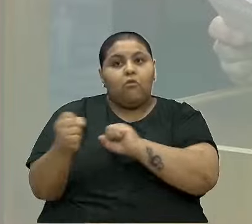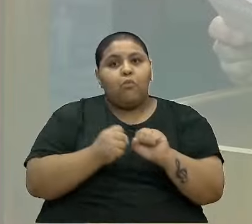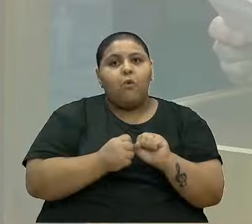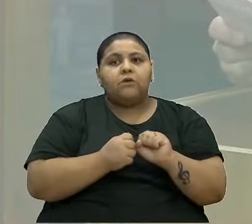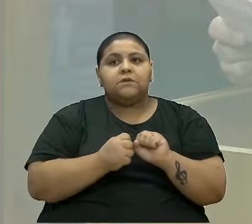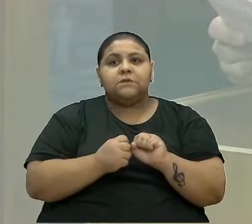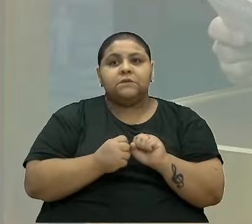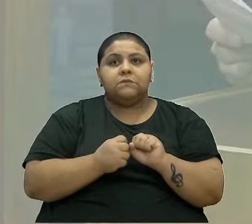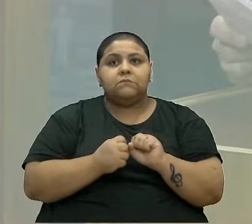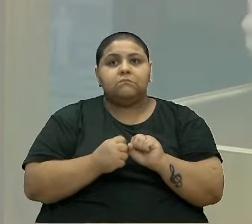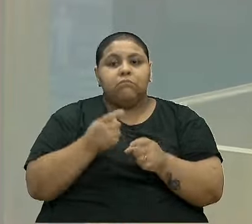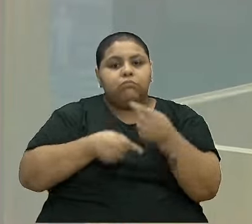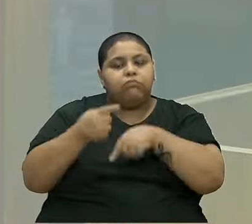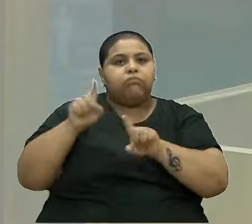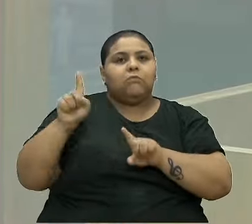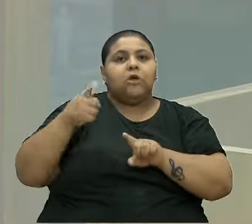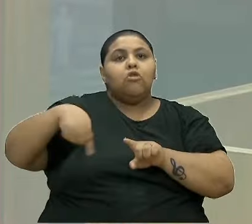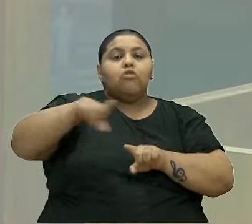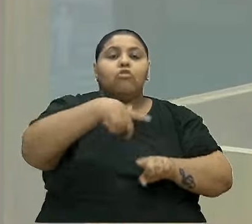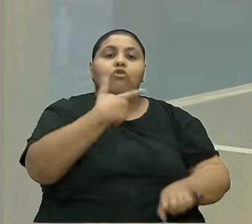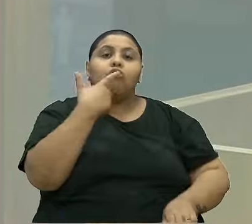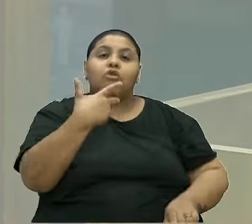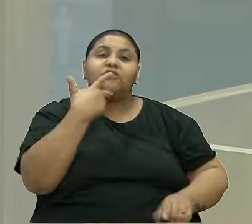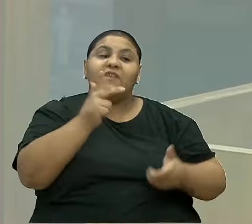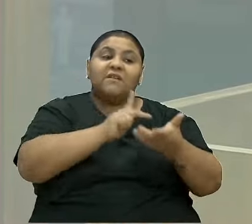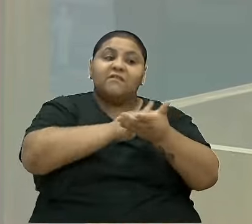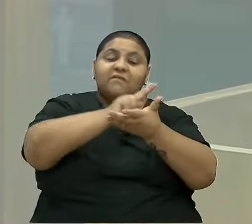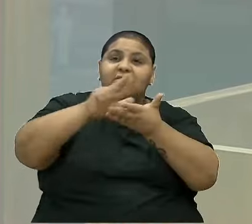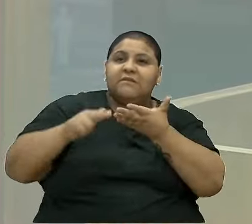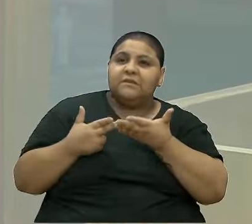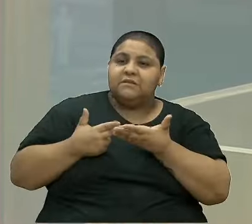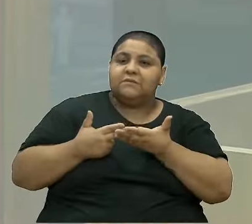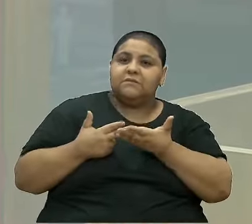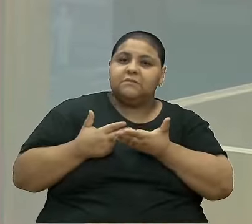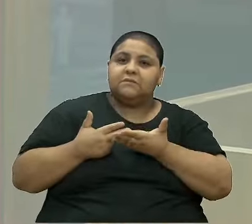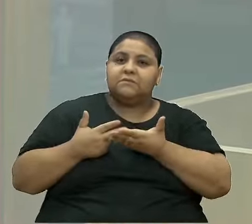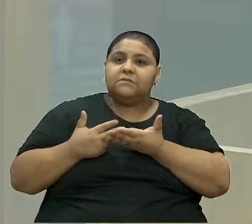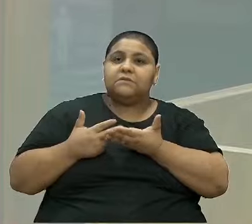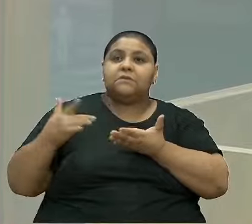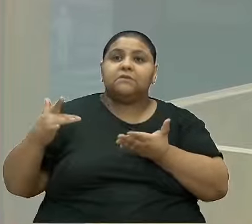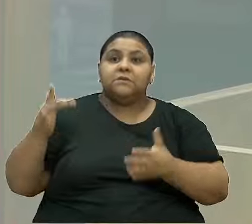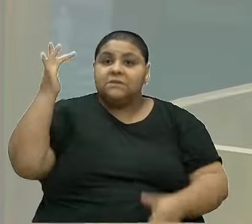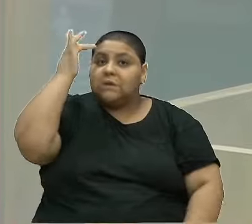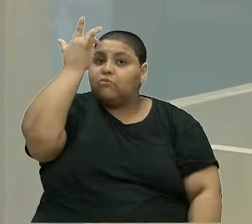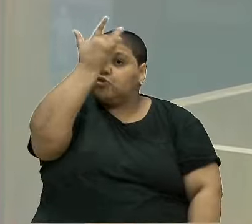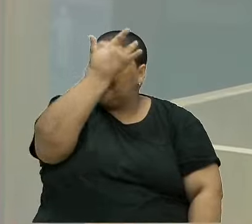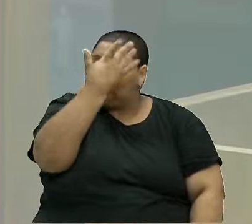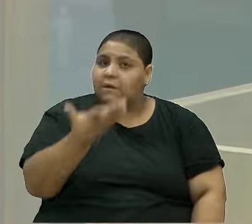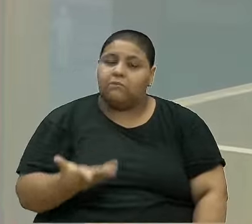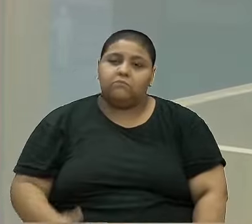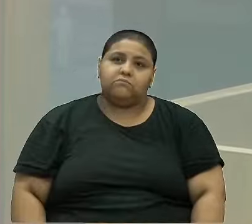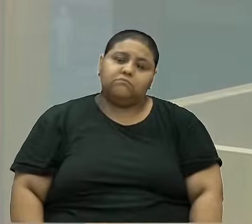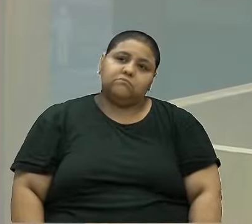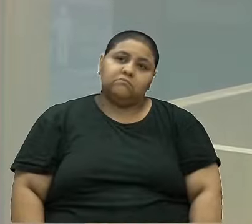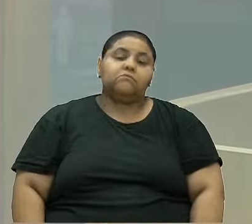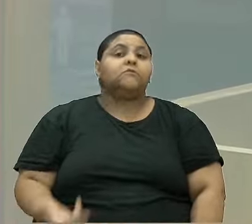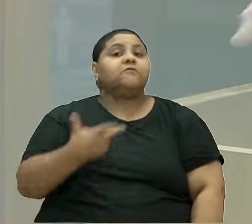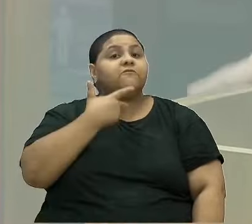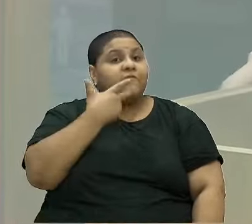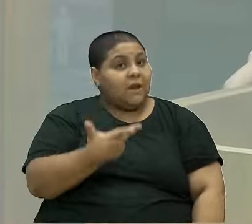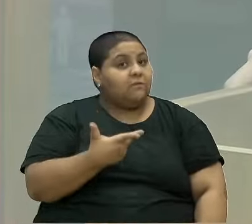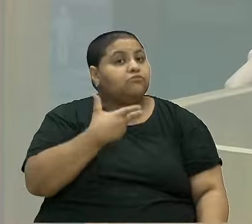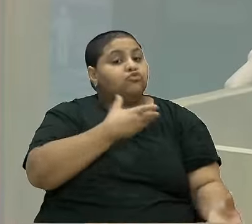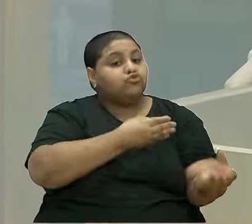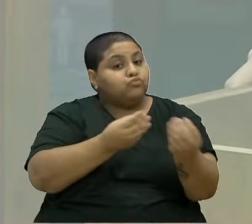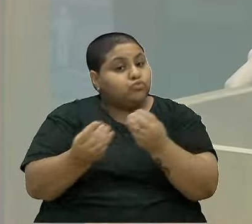vigorar. Nós falamos várias vezes de saúde mental. Falamos várias